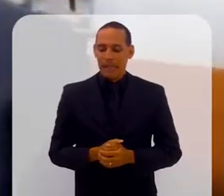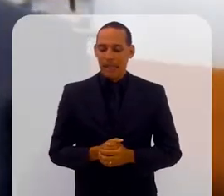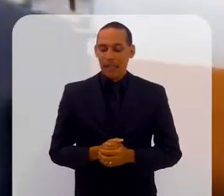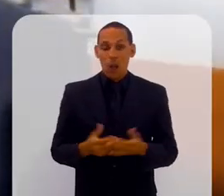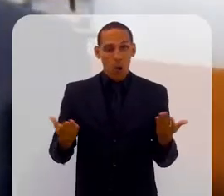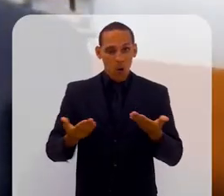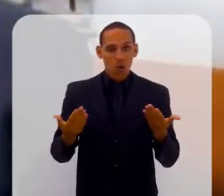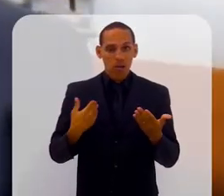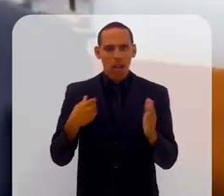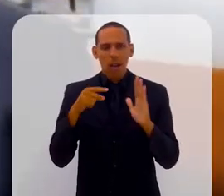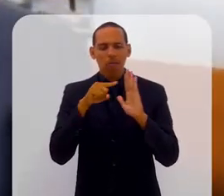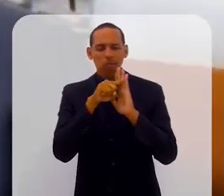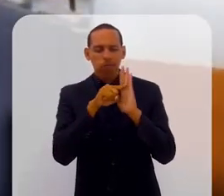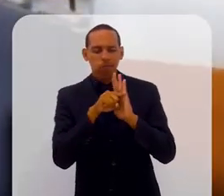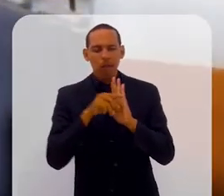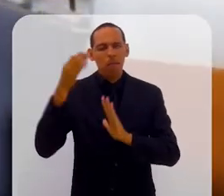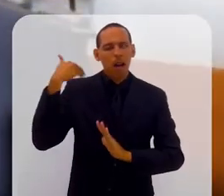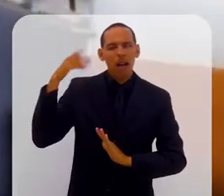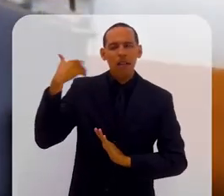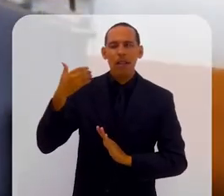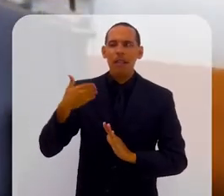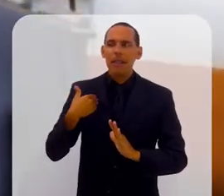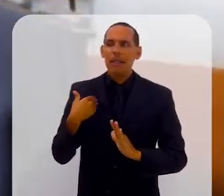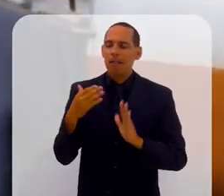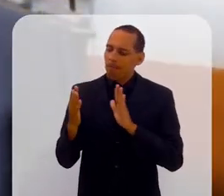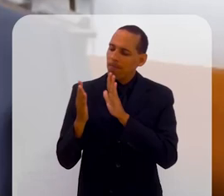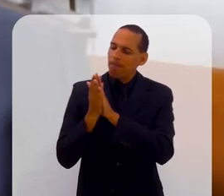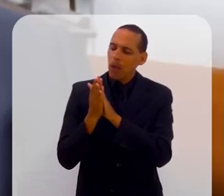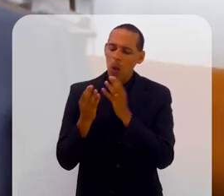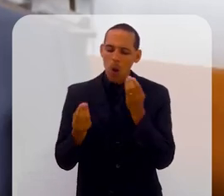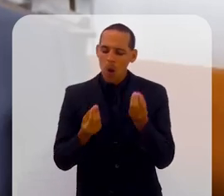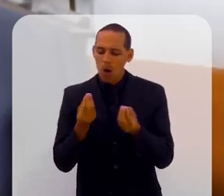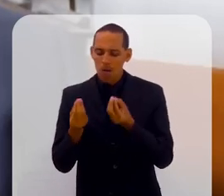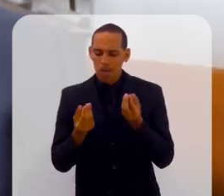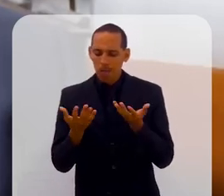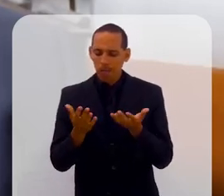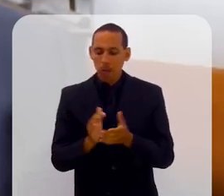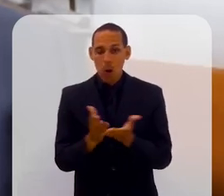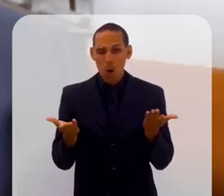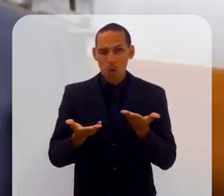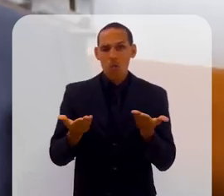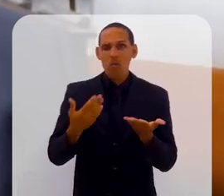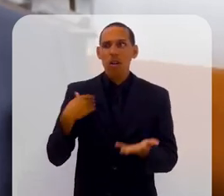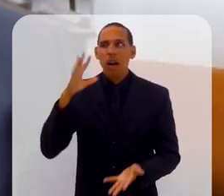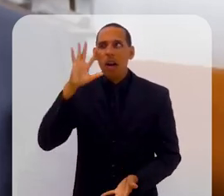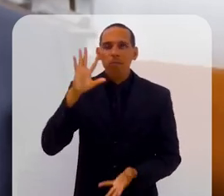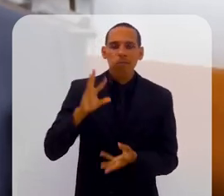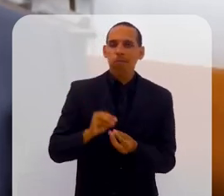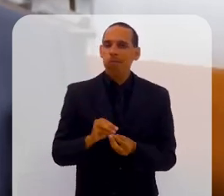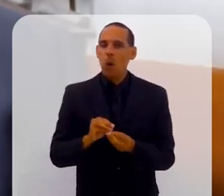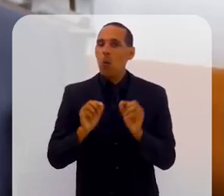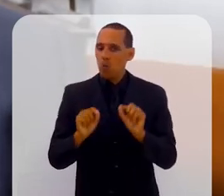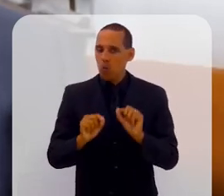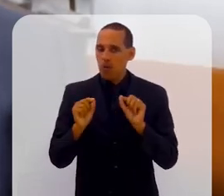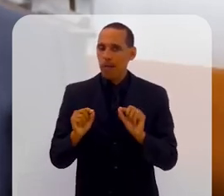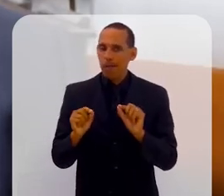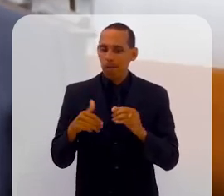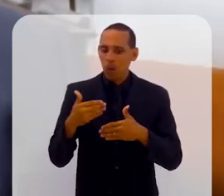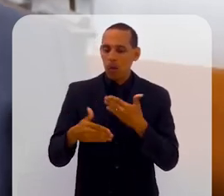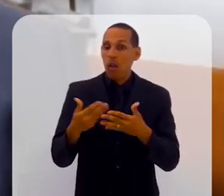Bem, analisando hoje, tá? Então, analisando hoje, como eu vejo como eu lidei, como foi o meu processo.